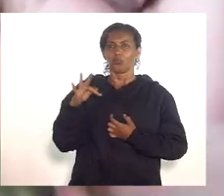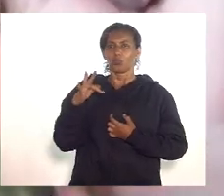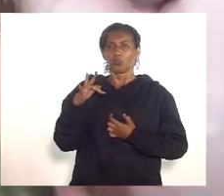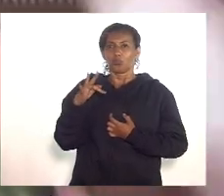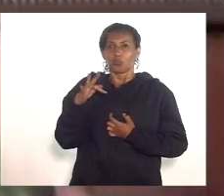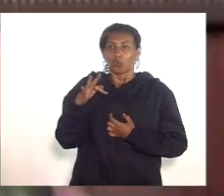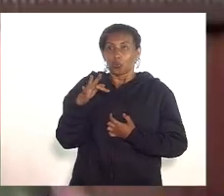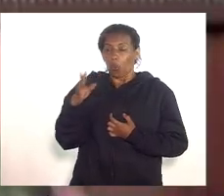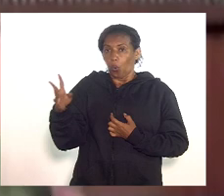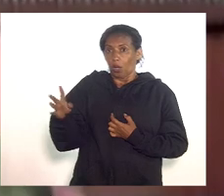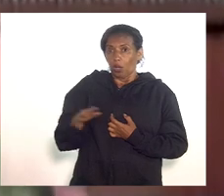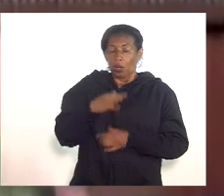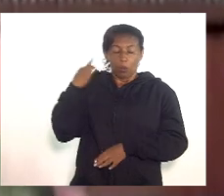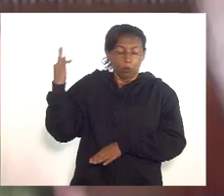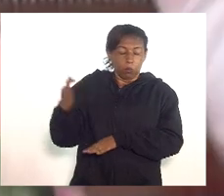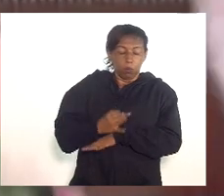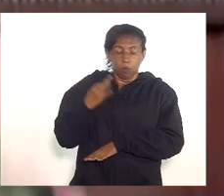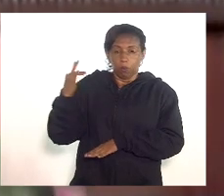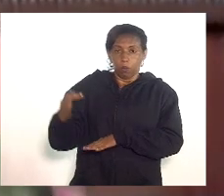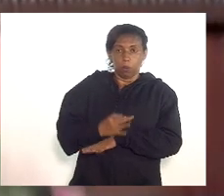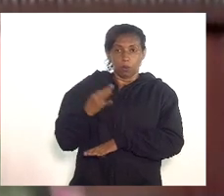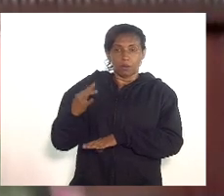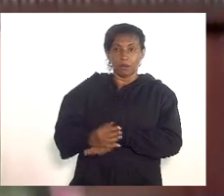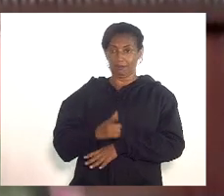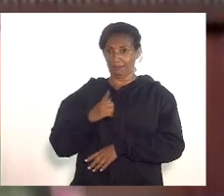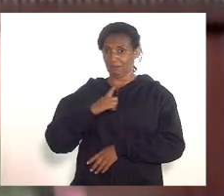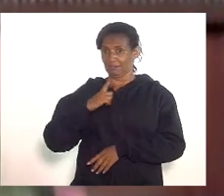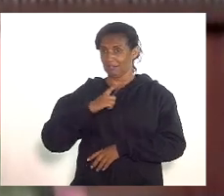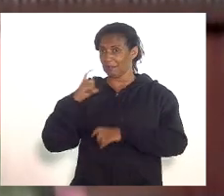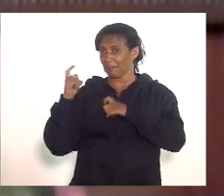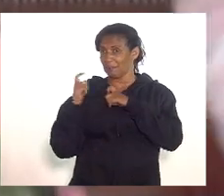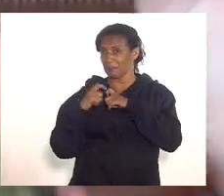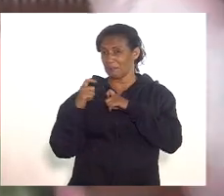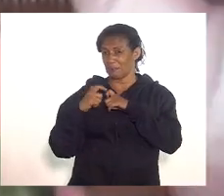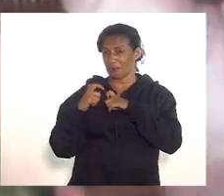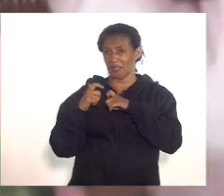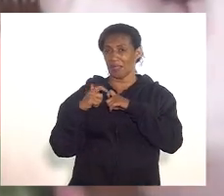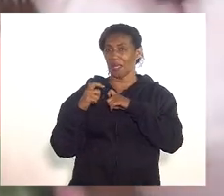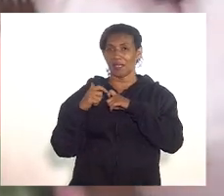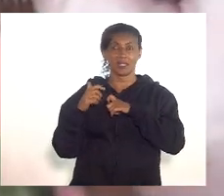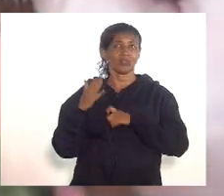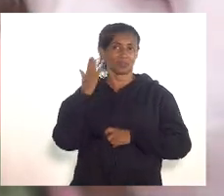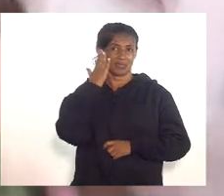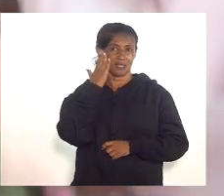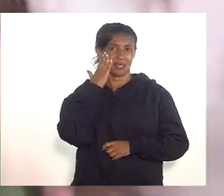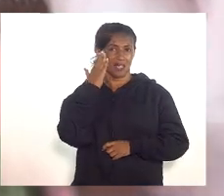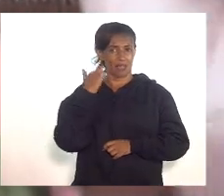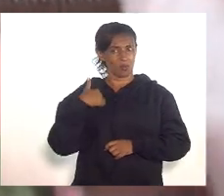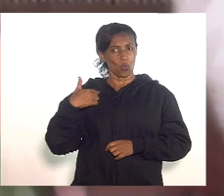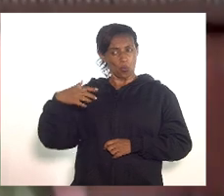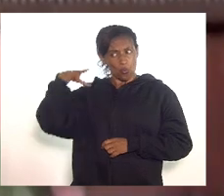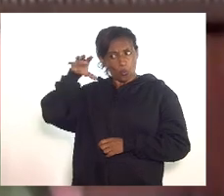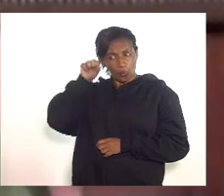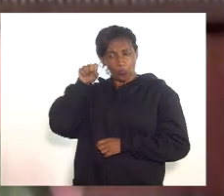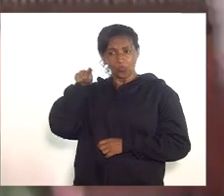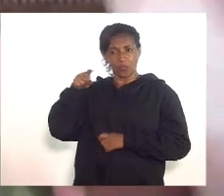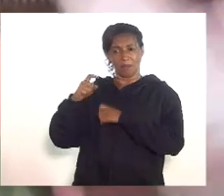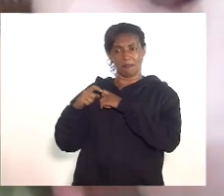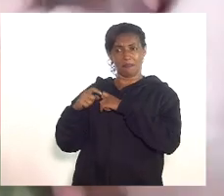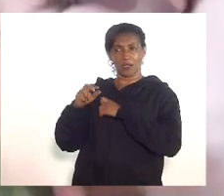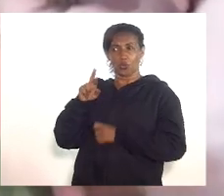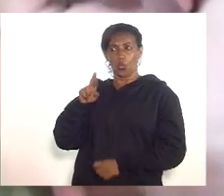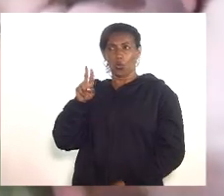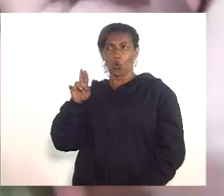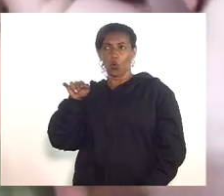dores atrozes nós temos médicos aqui que bom gosto muito de ouvir as ponderações do doutor Rubens